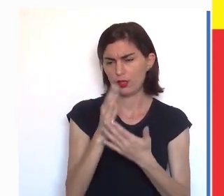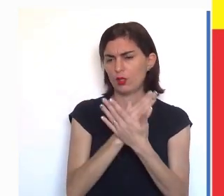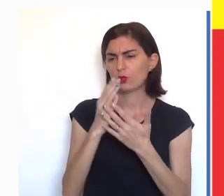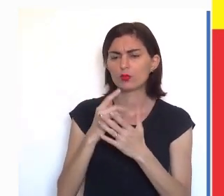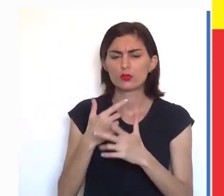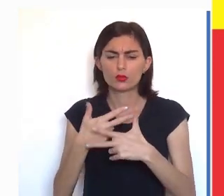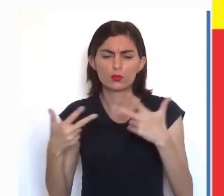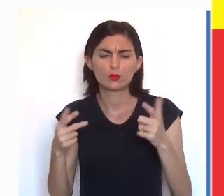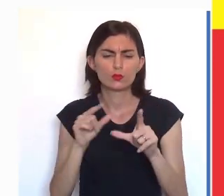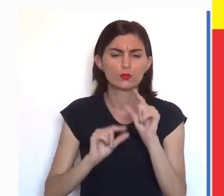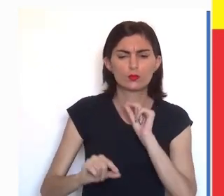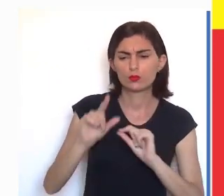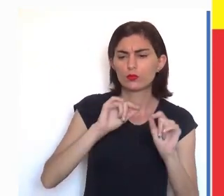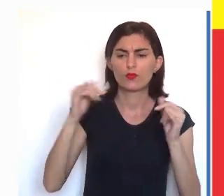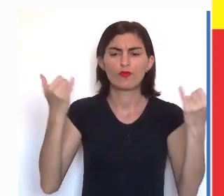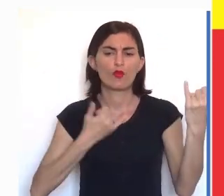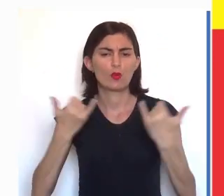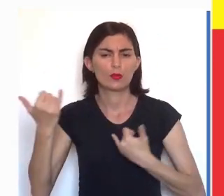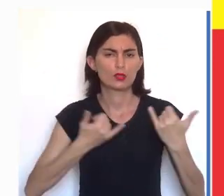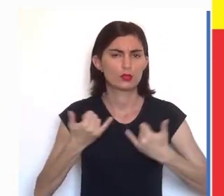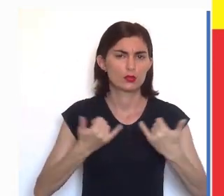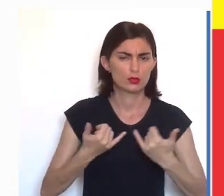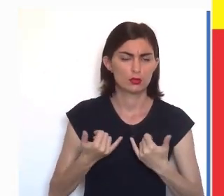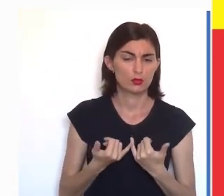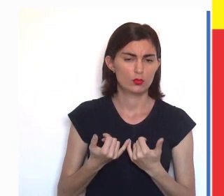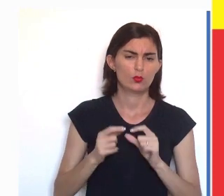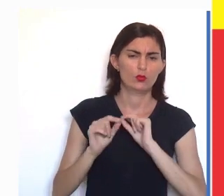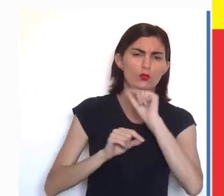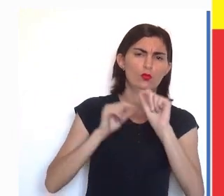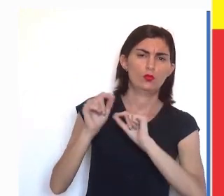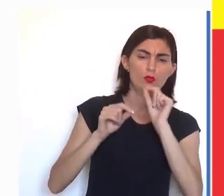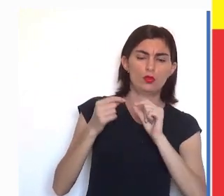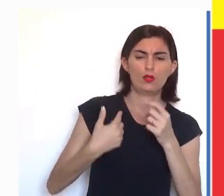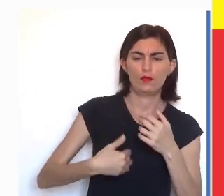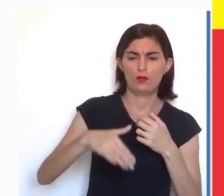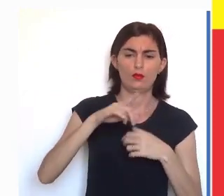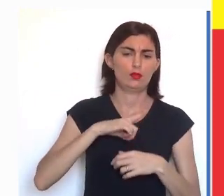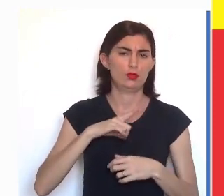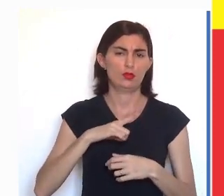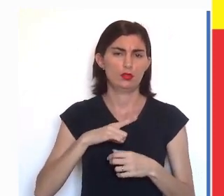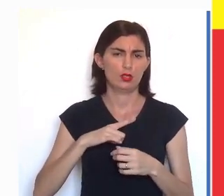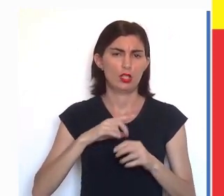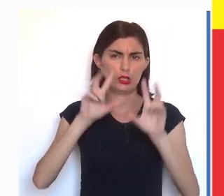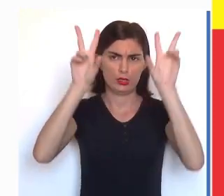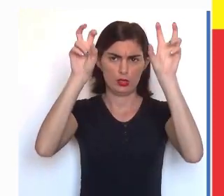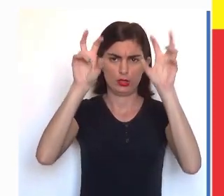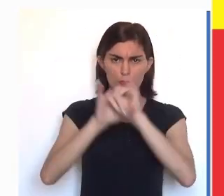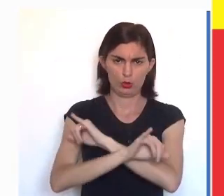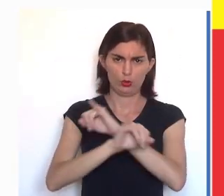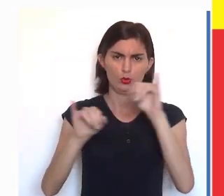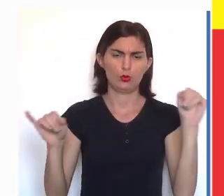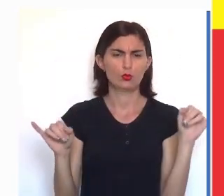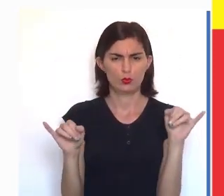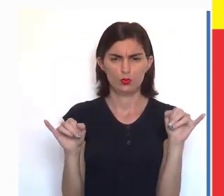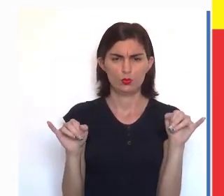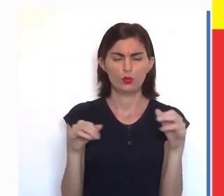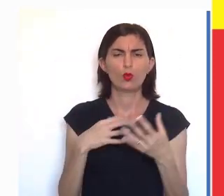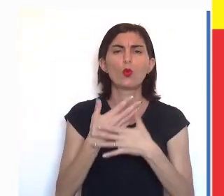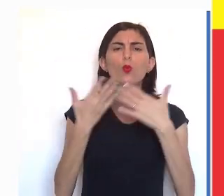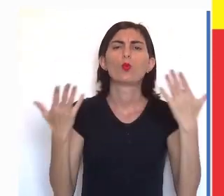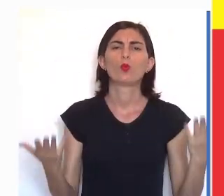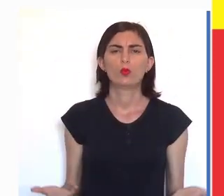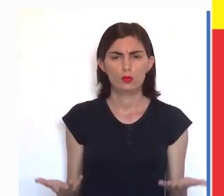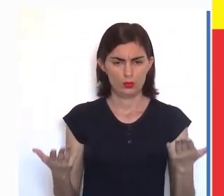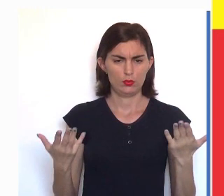alguns elementos, algumas informações, que vai ter o título, informa